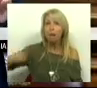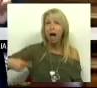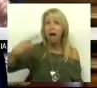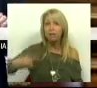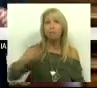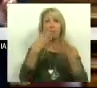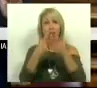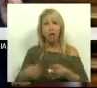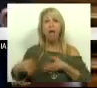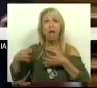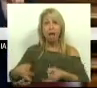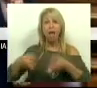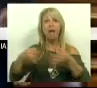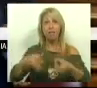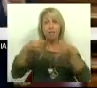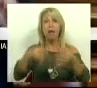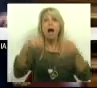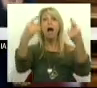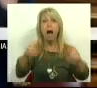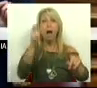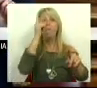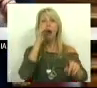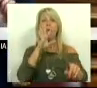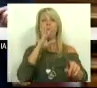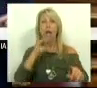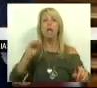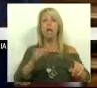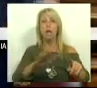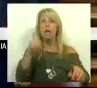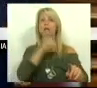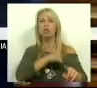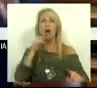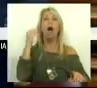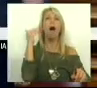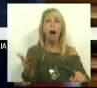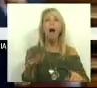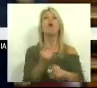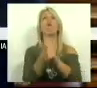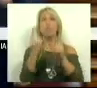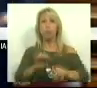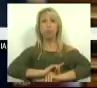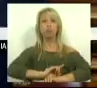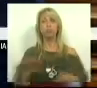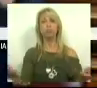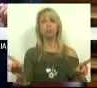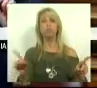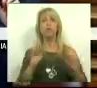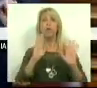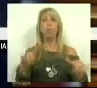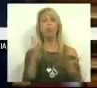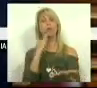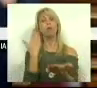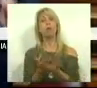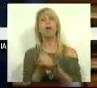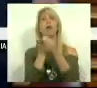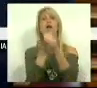adiada, há pais e crianças a sofrer porque estão inibidos de poder gozar uma assistência